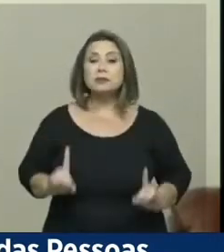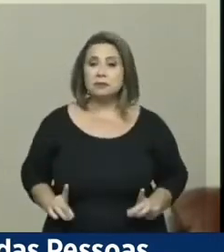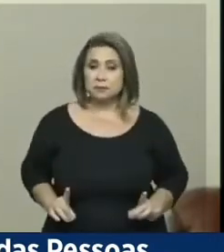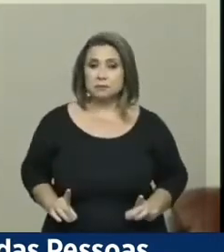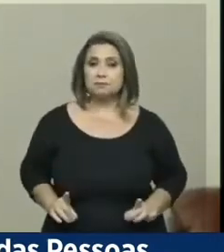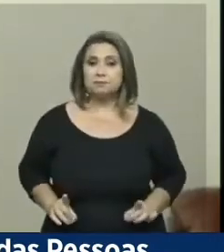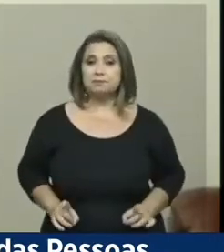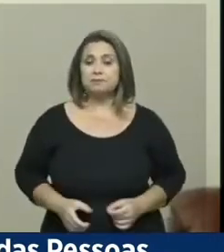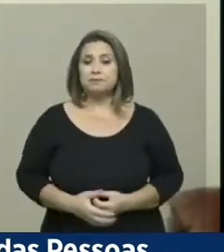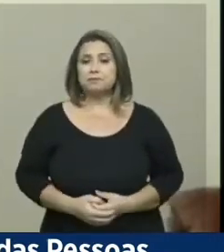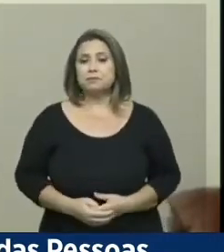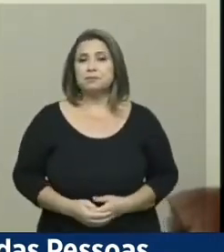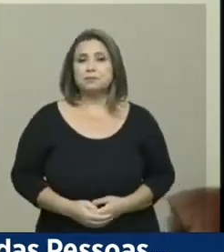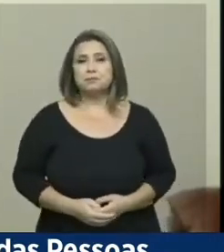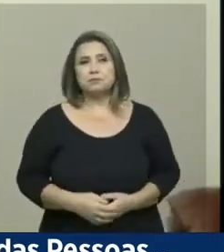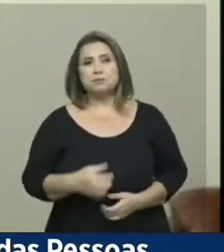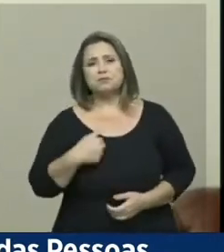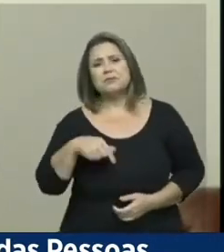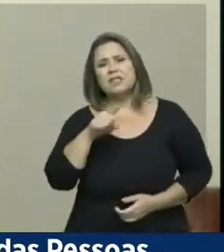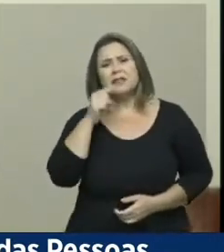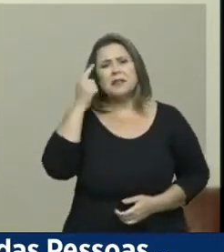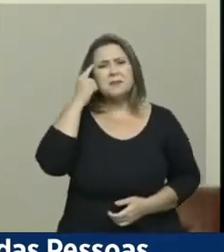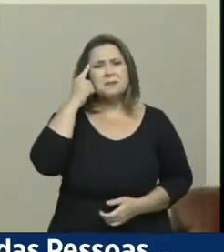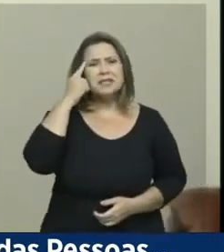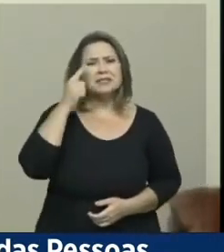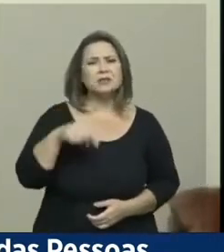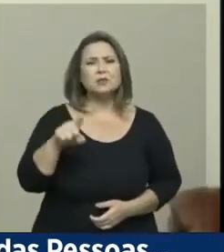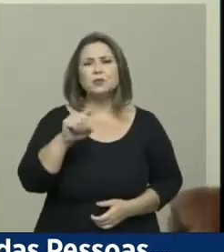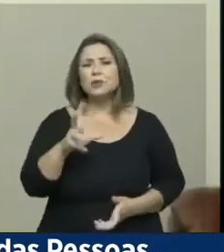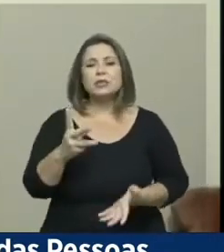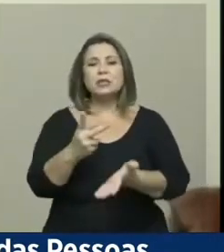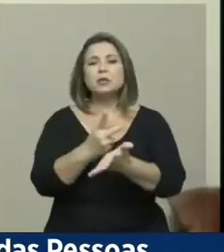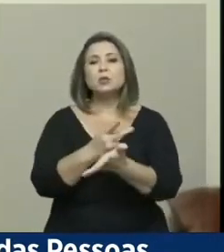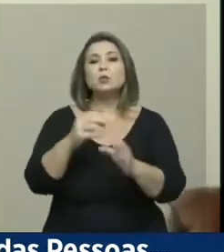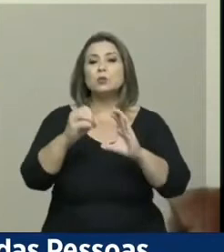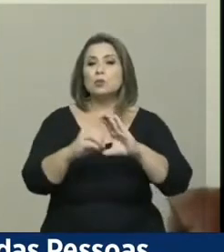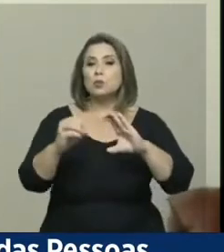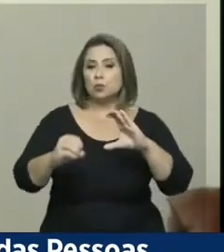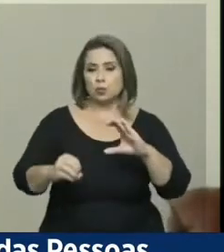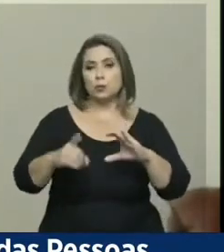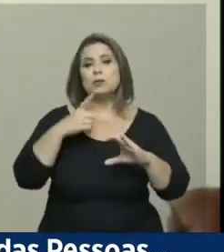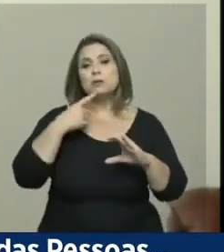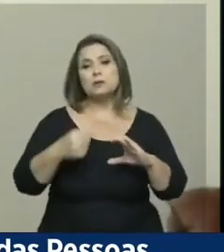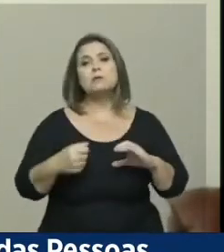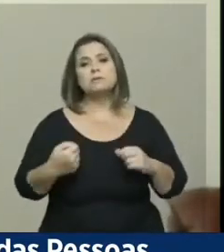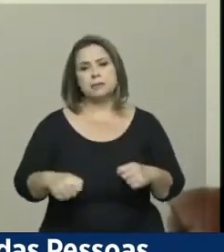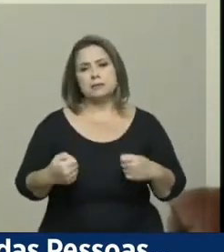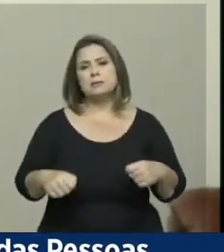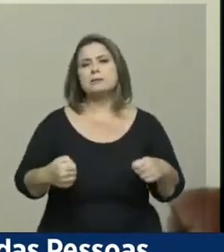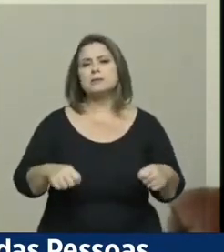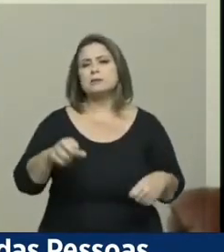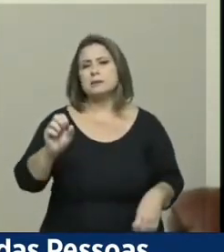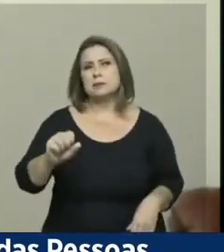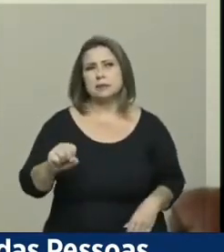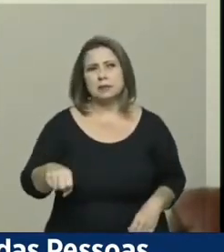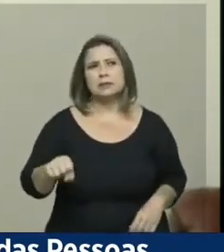Particularmente, eu penso que o CONAD merece, sim,